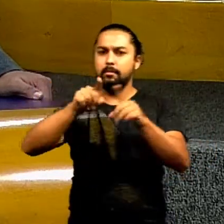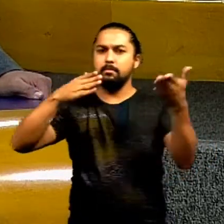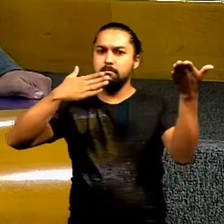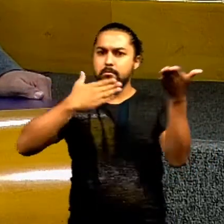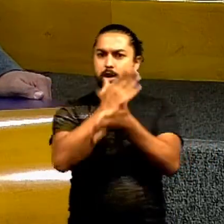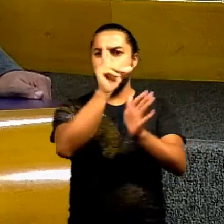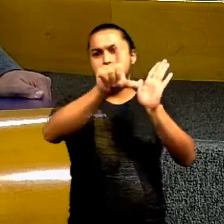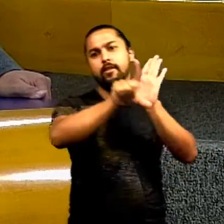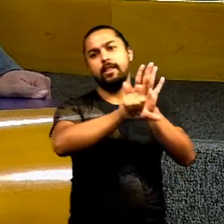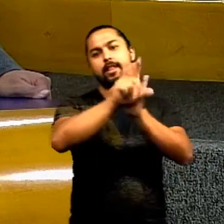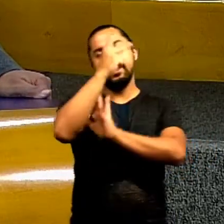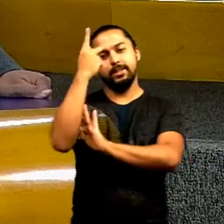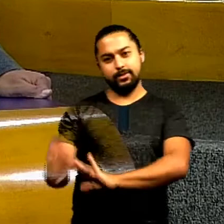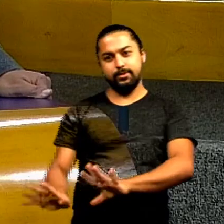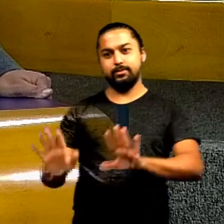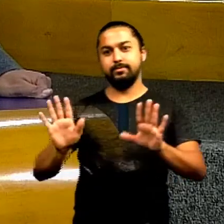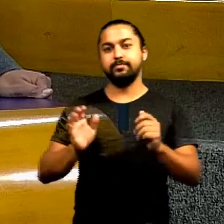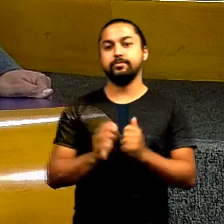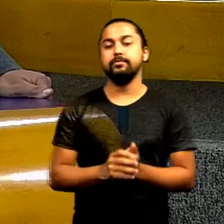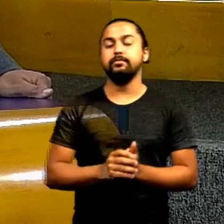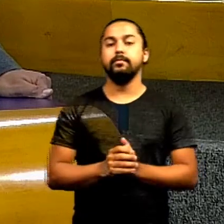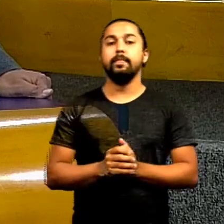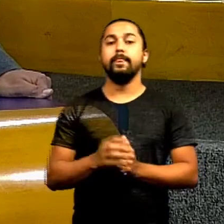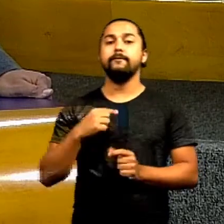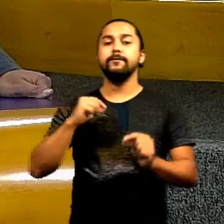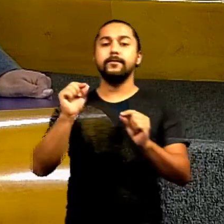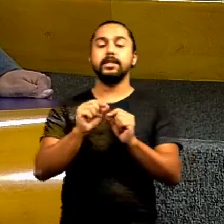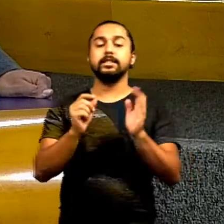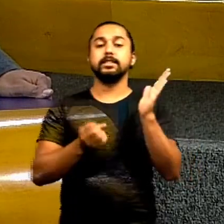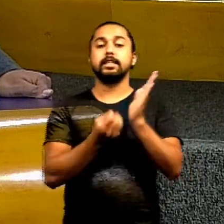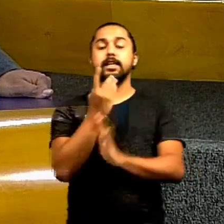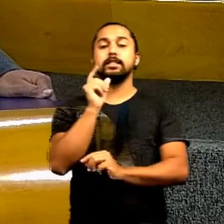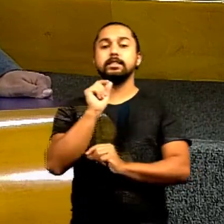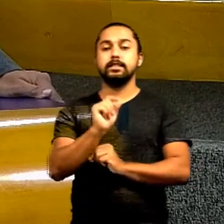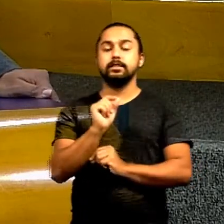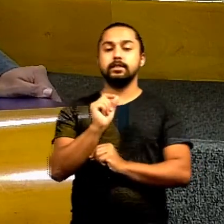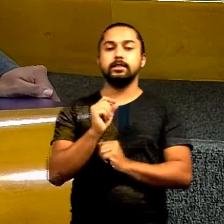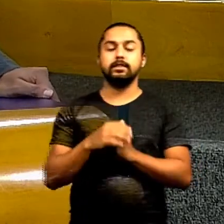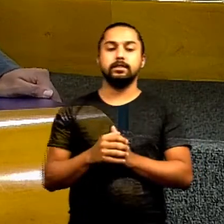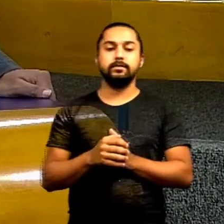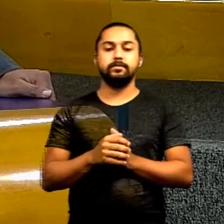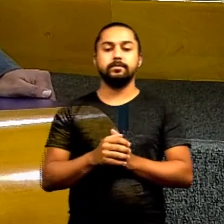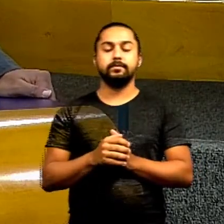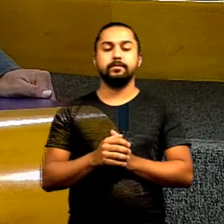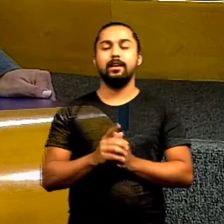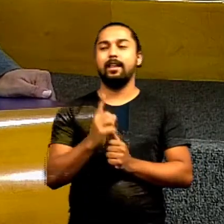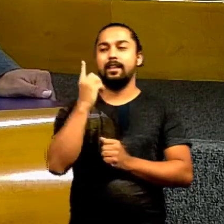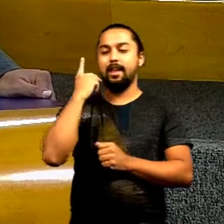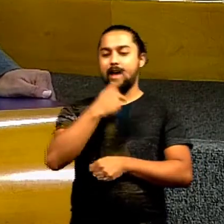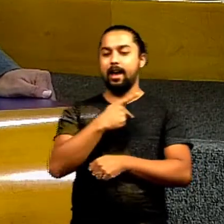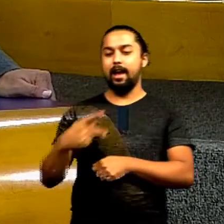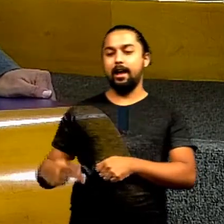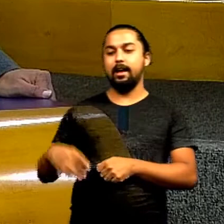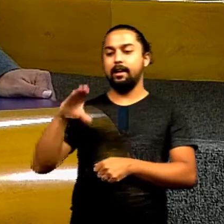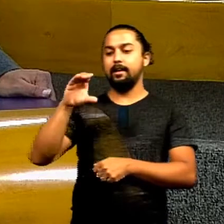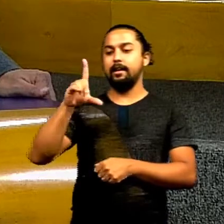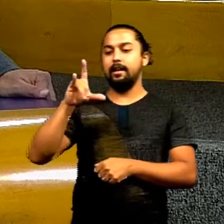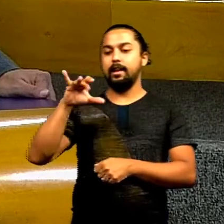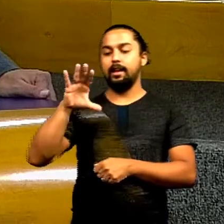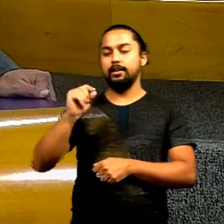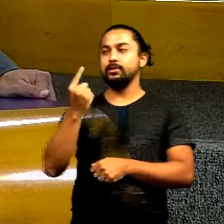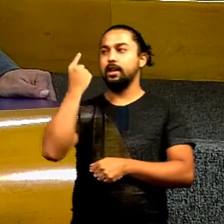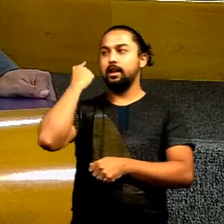Vossa Excelência né eu fiz aqui a criação vereador Clécio Alves Vossa Excelência era presidente aqui na época